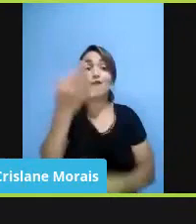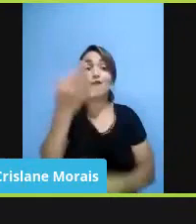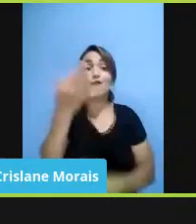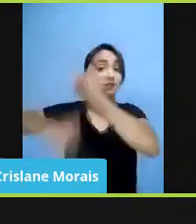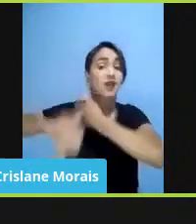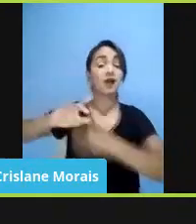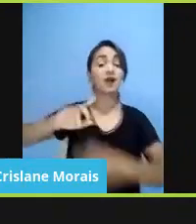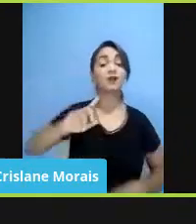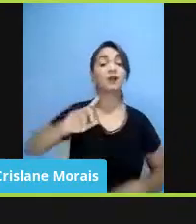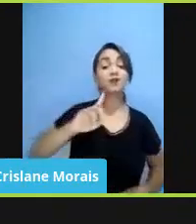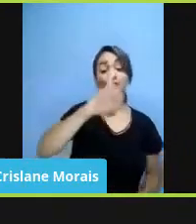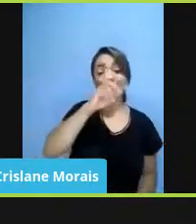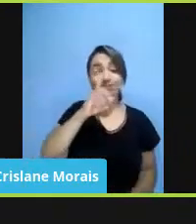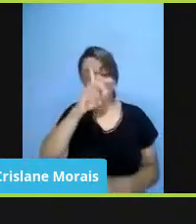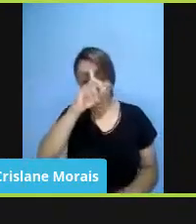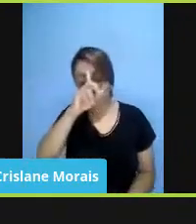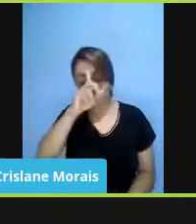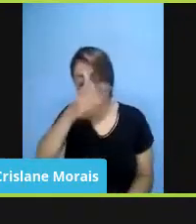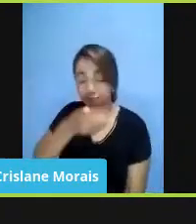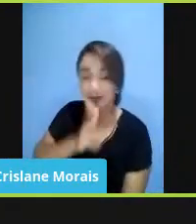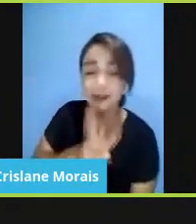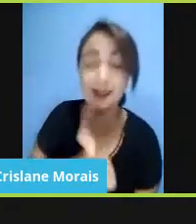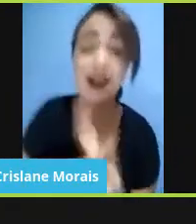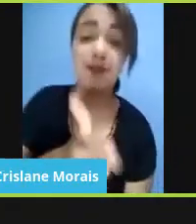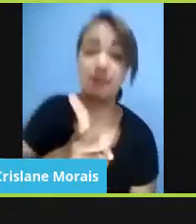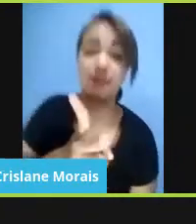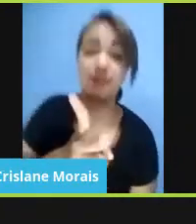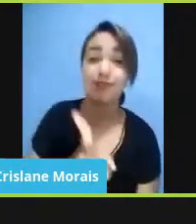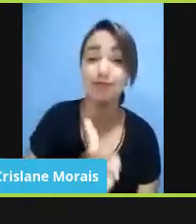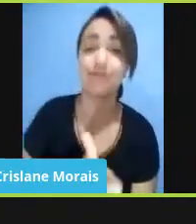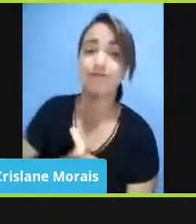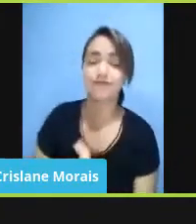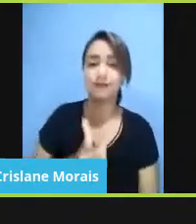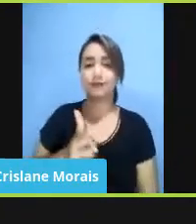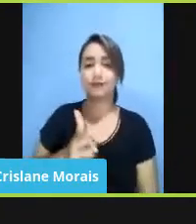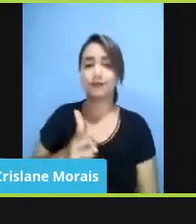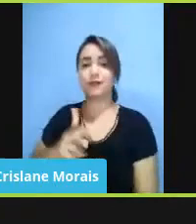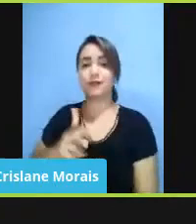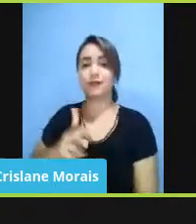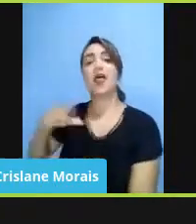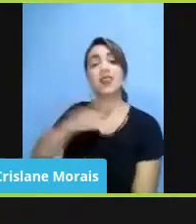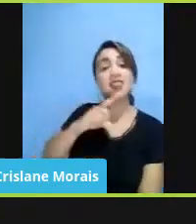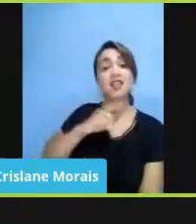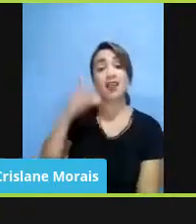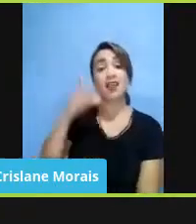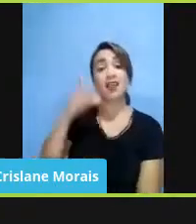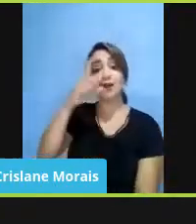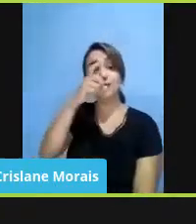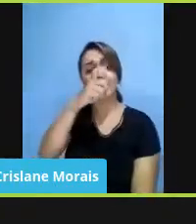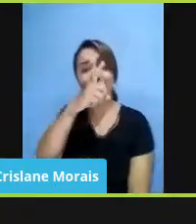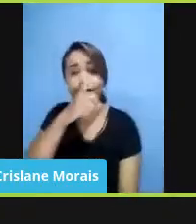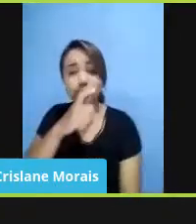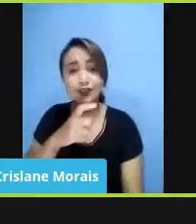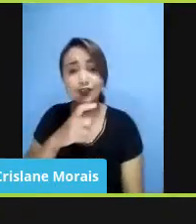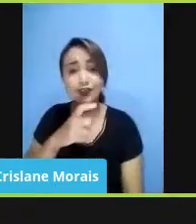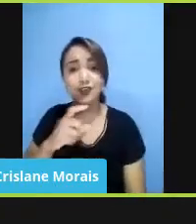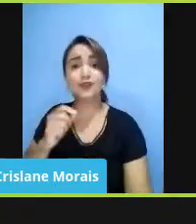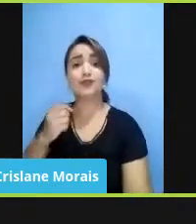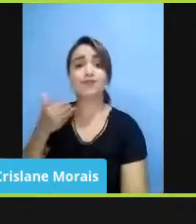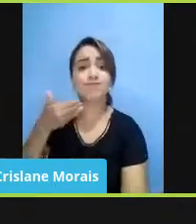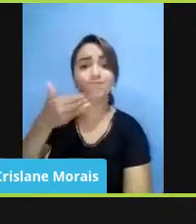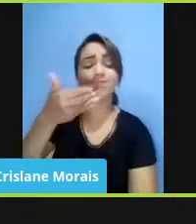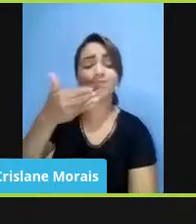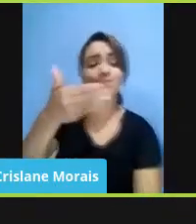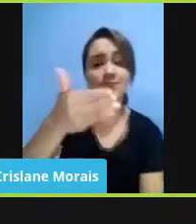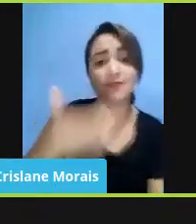condena muito, muito, muito, muito, e nós temos uma dificuldade muito grande de avançar na implementação de